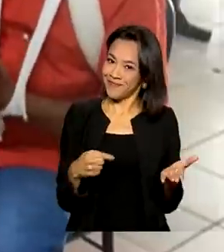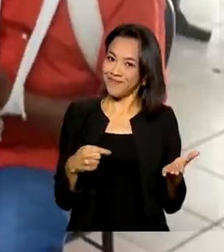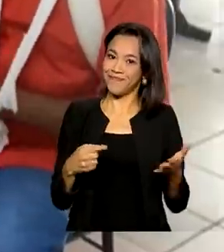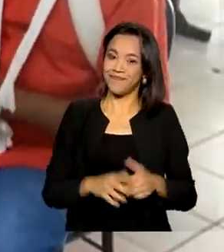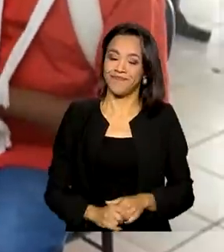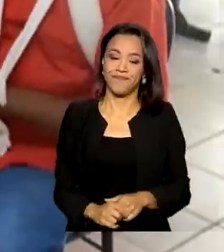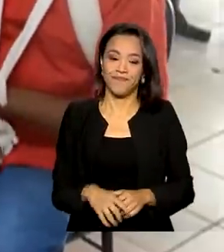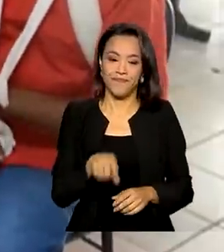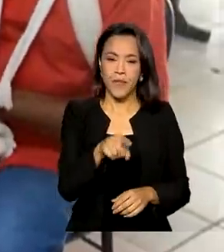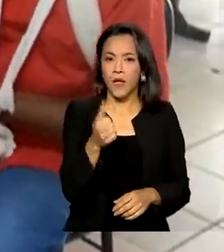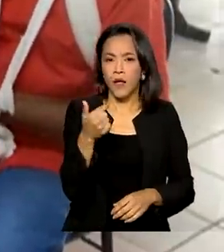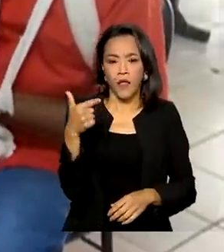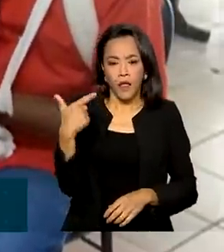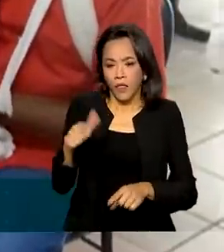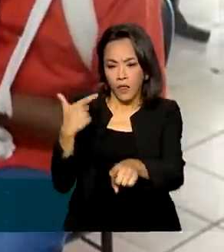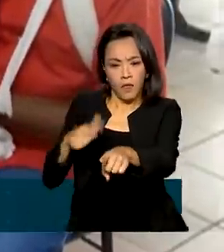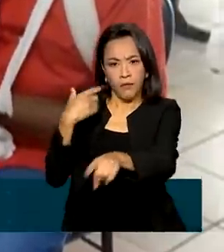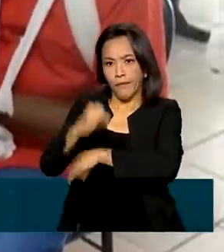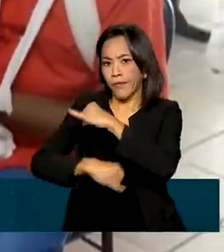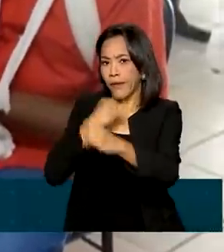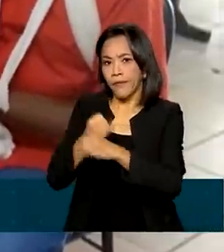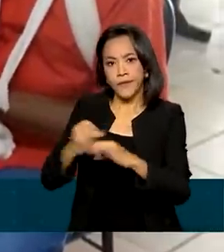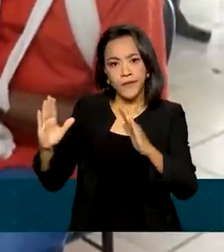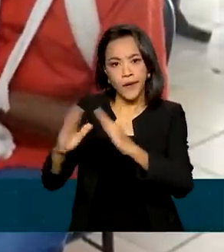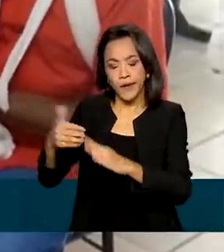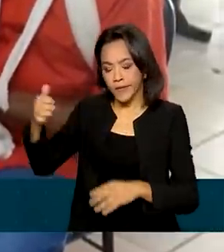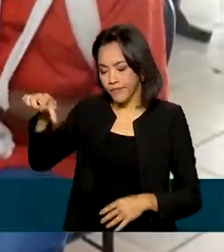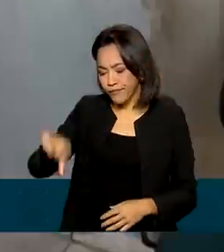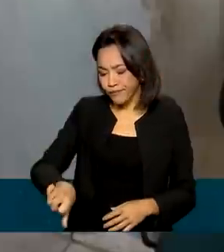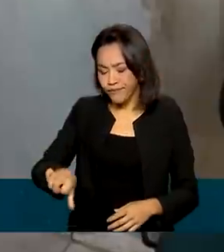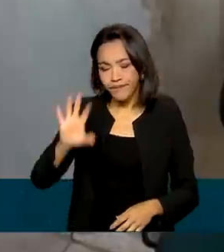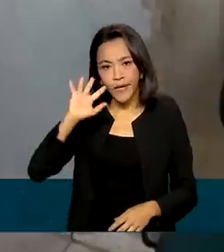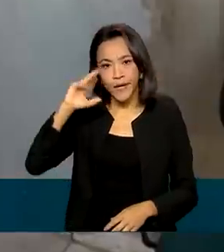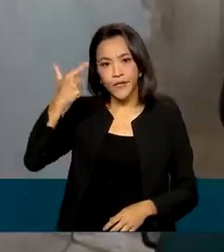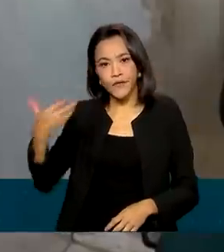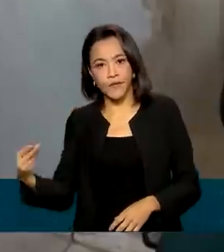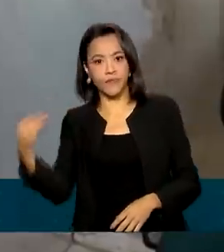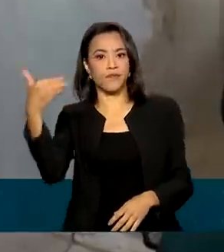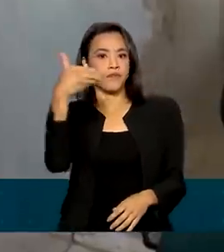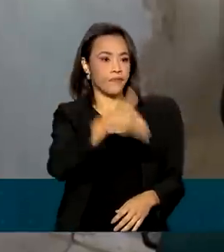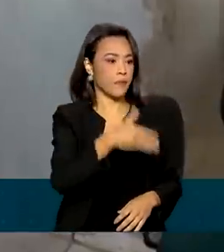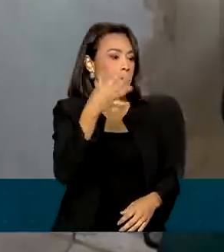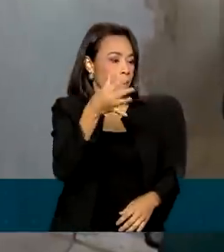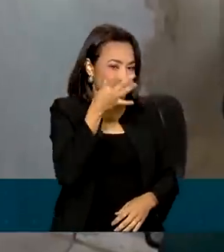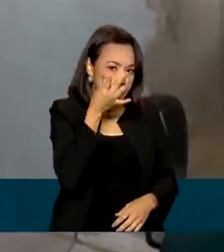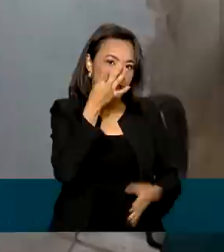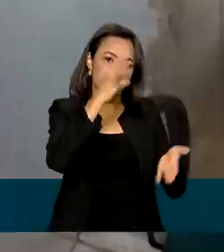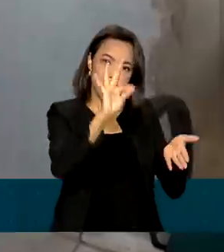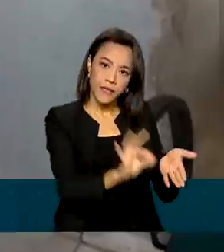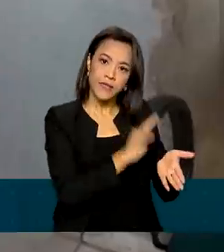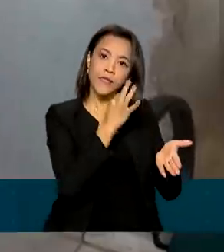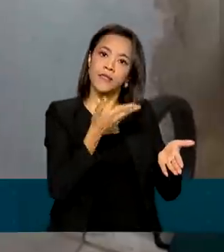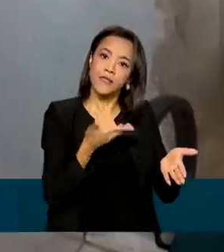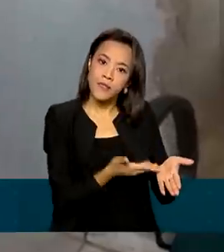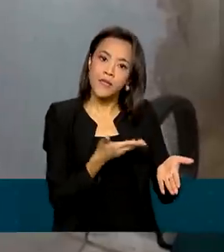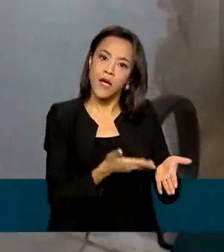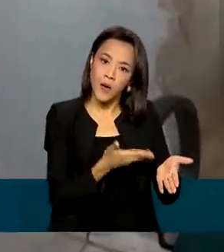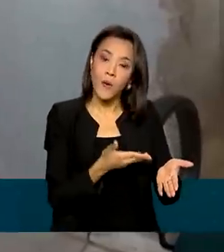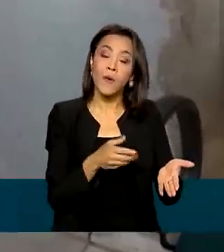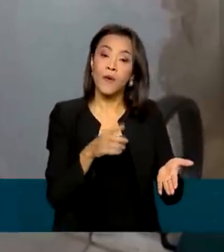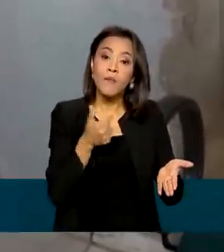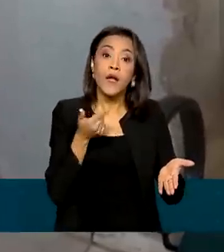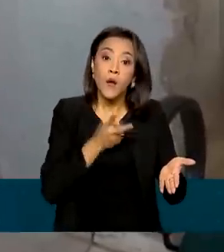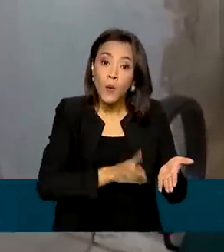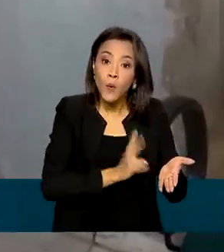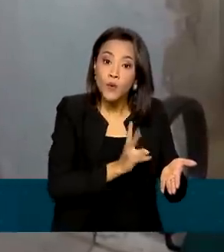Sem internet em casa, o jeito foi ir pessoalmente fazer a inscrição do Cadastro Único para garantir a